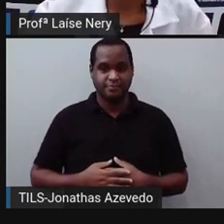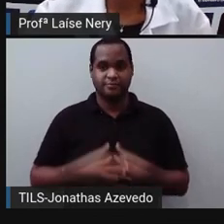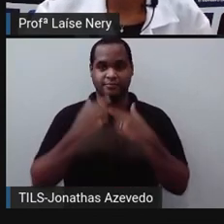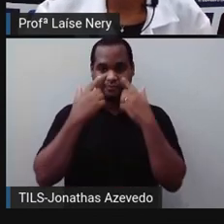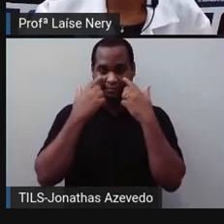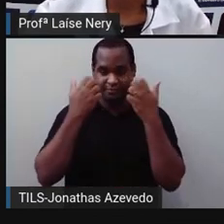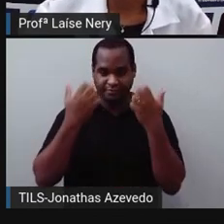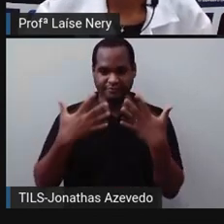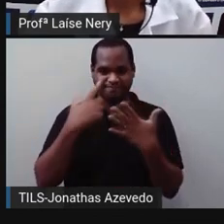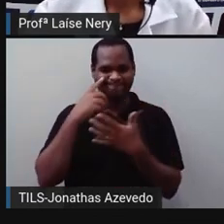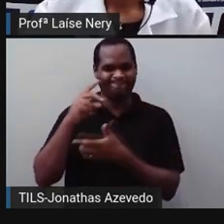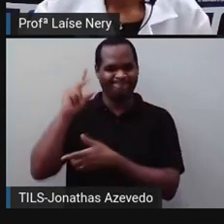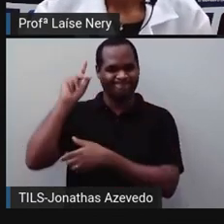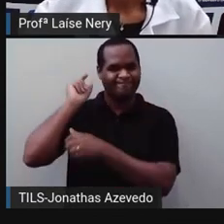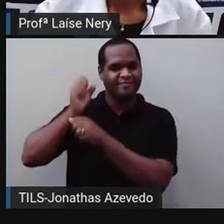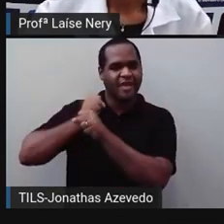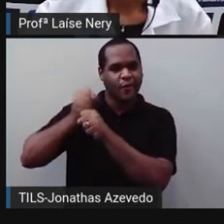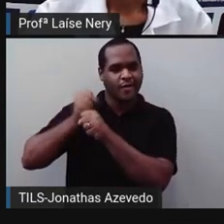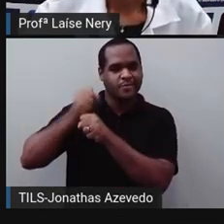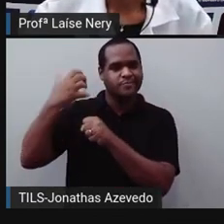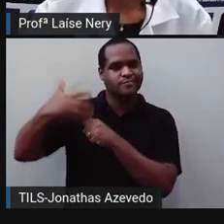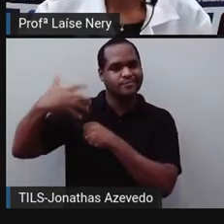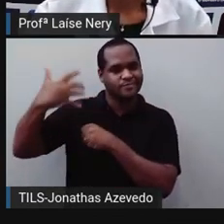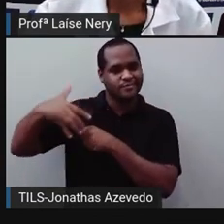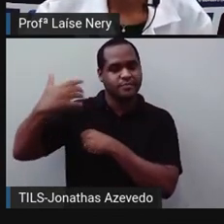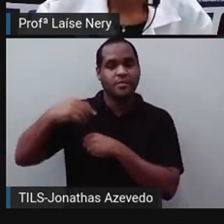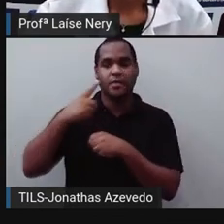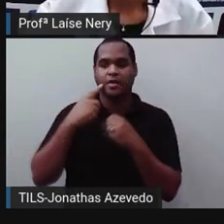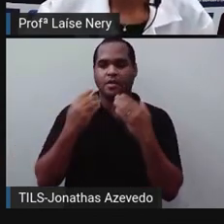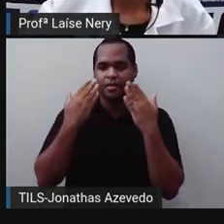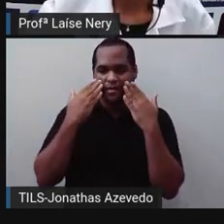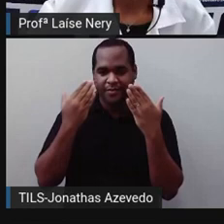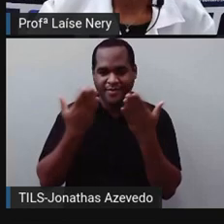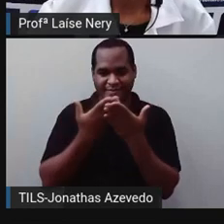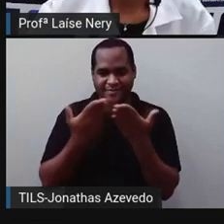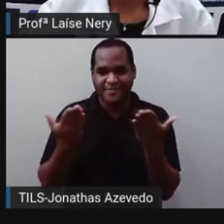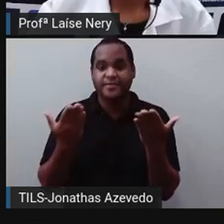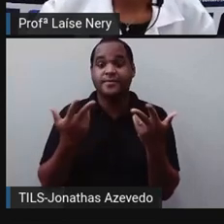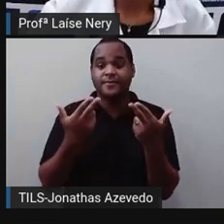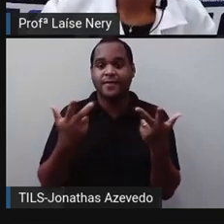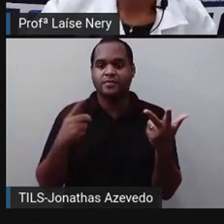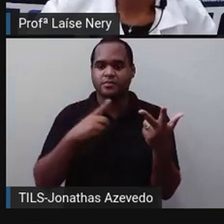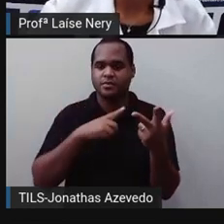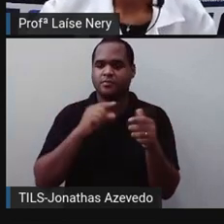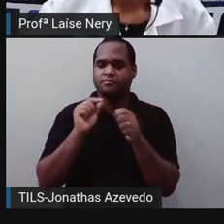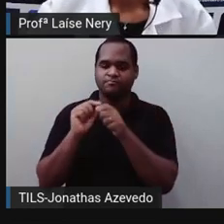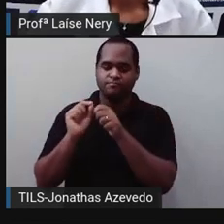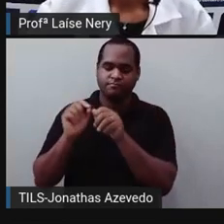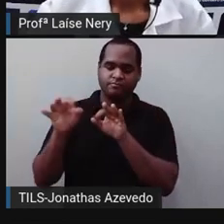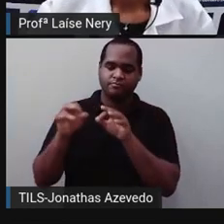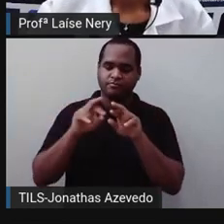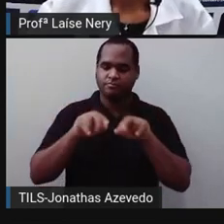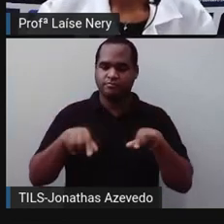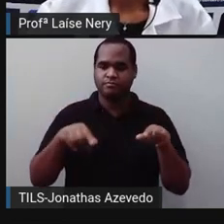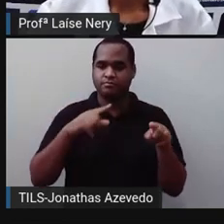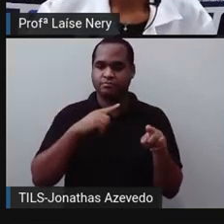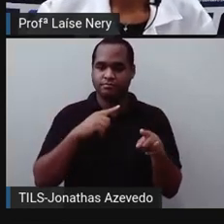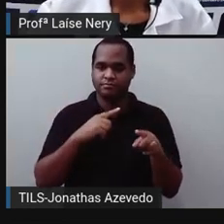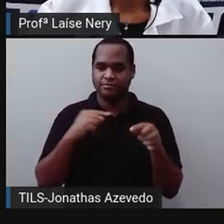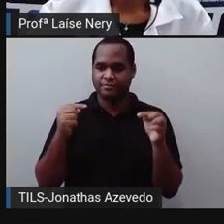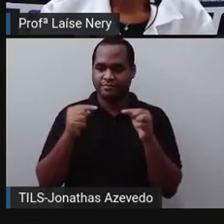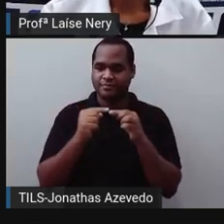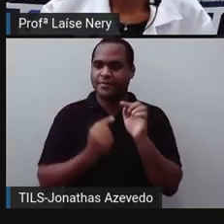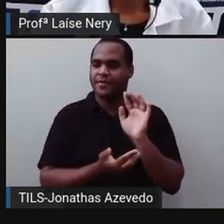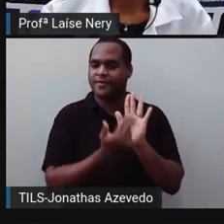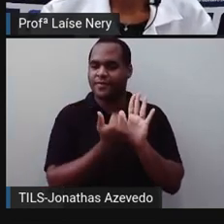muitos anos atrás, que mostra esses cálculos que eram feitos para descobrir o volume dessas figuras,